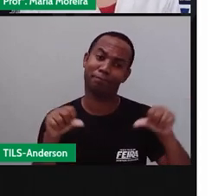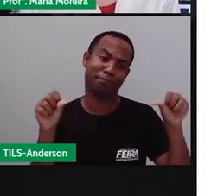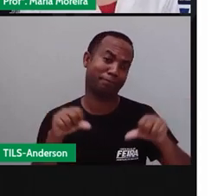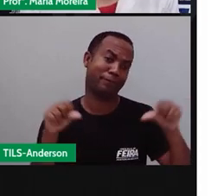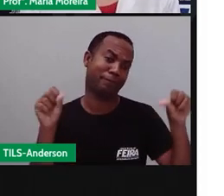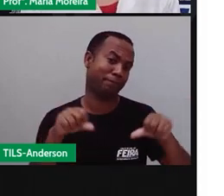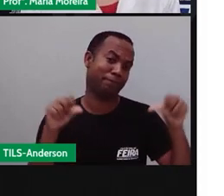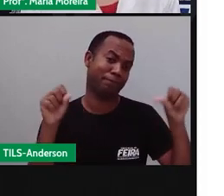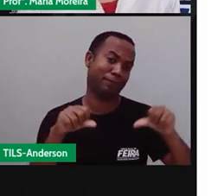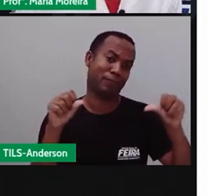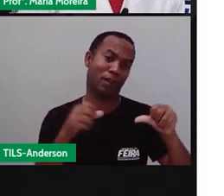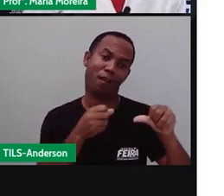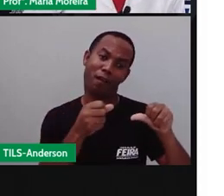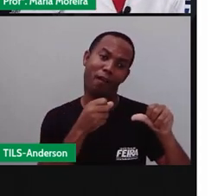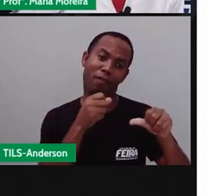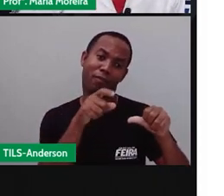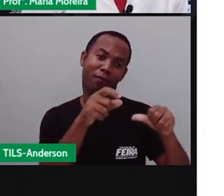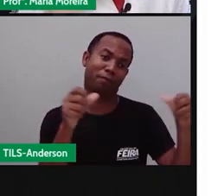ganhar nada.